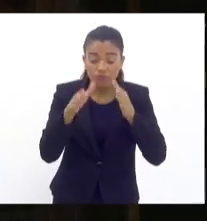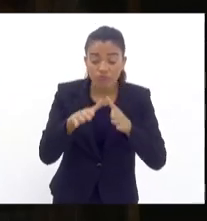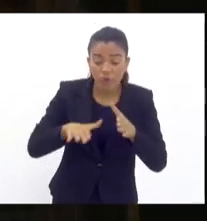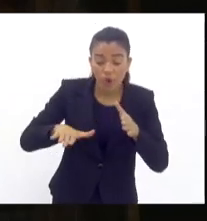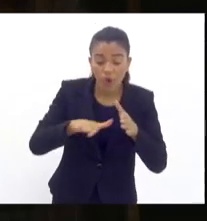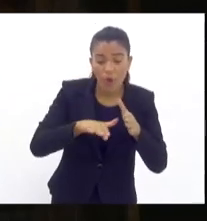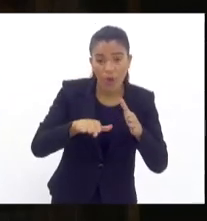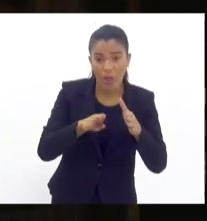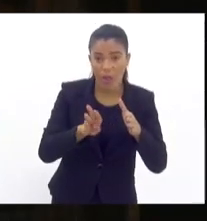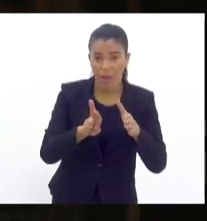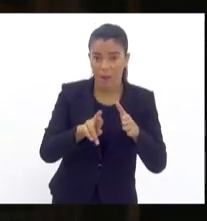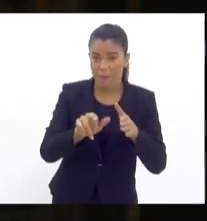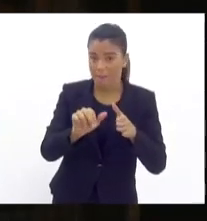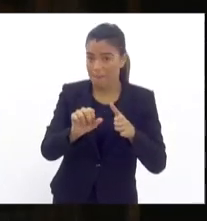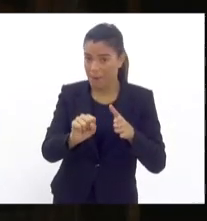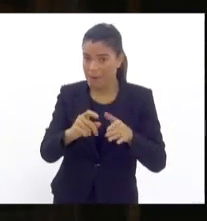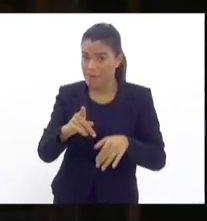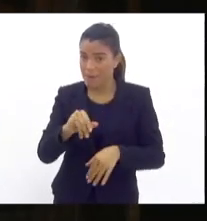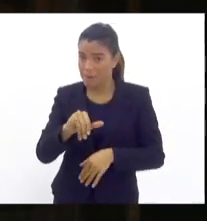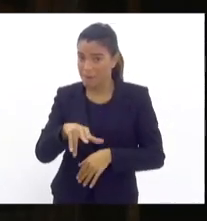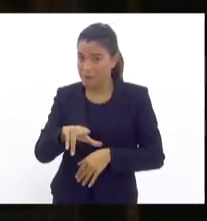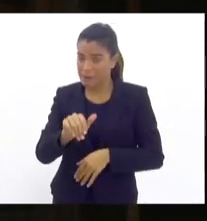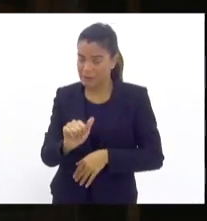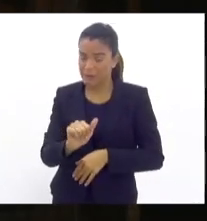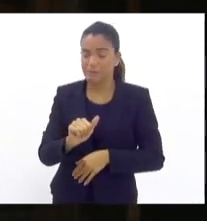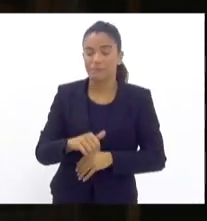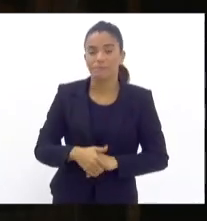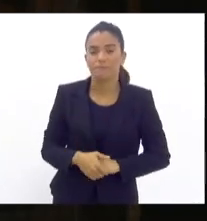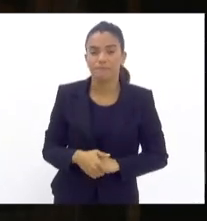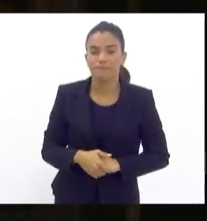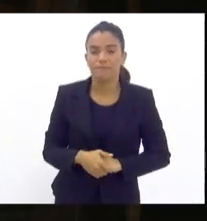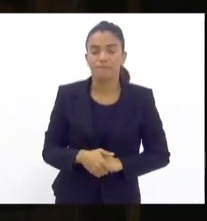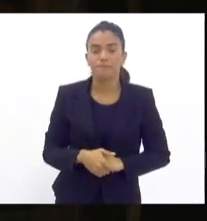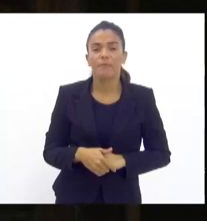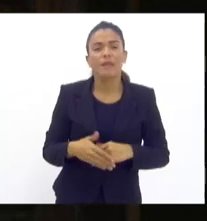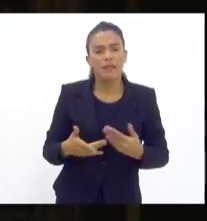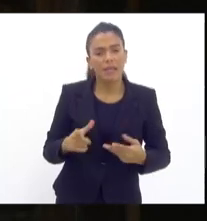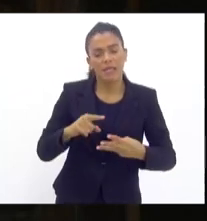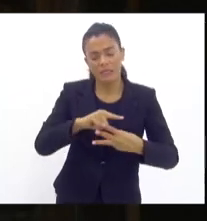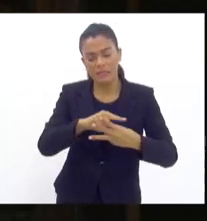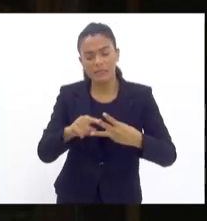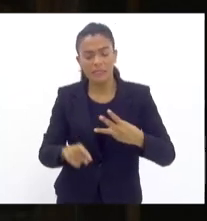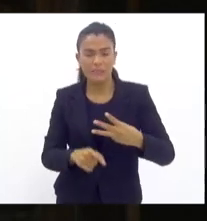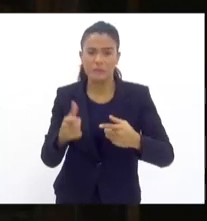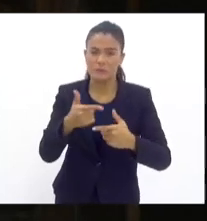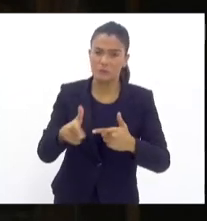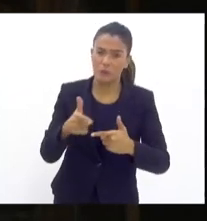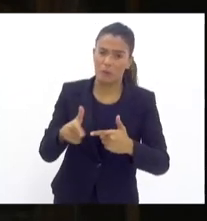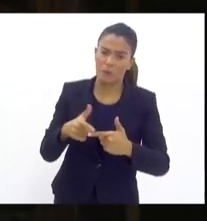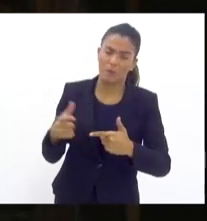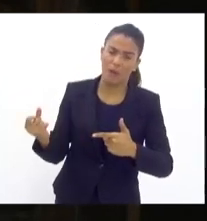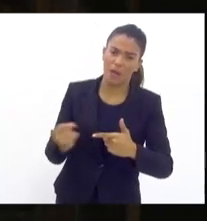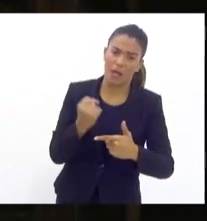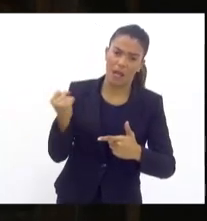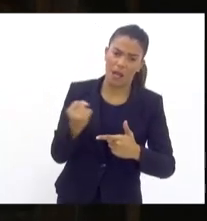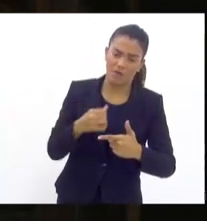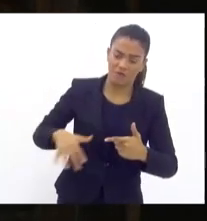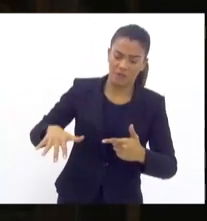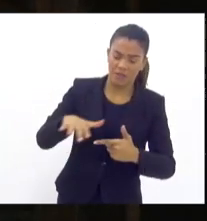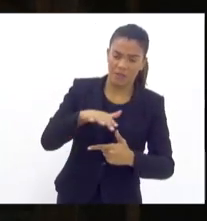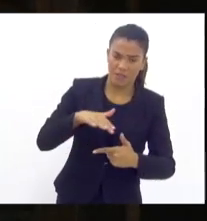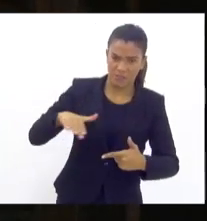localidade, em que pese nós possamos falar das adjacências. Existem três grandes problemas ali pelo que eu identifico em análises